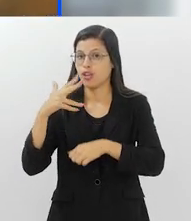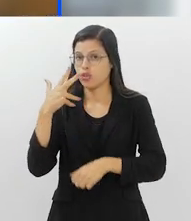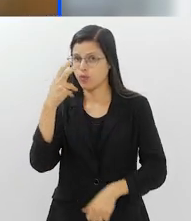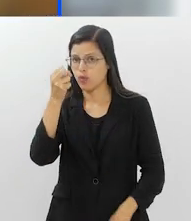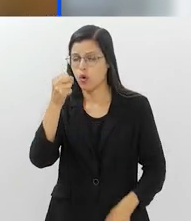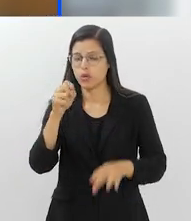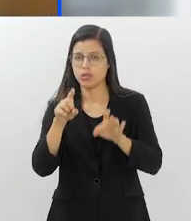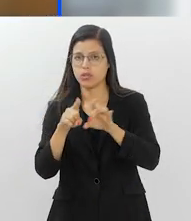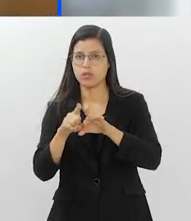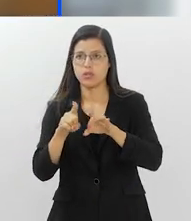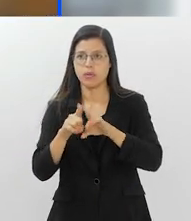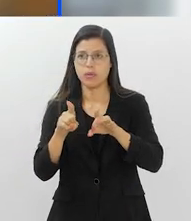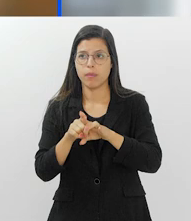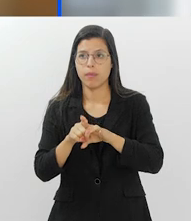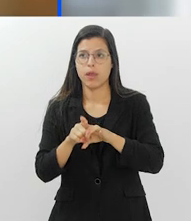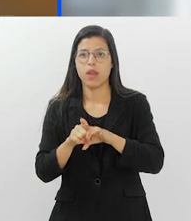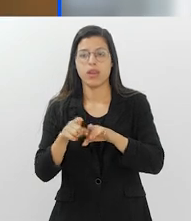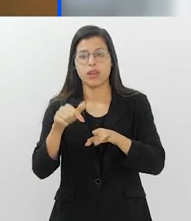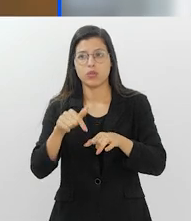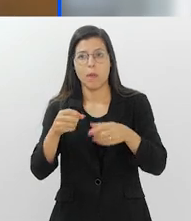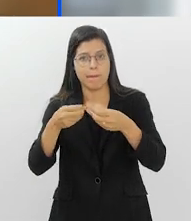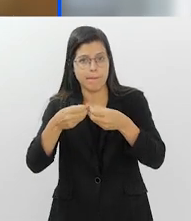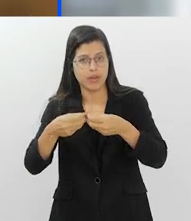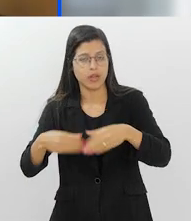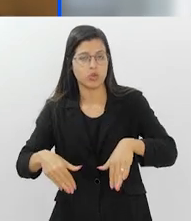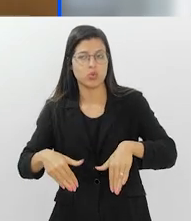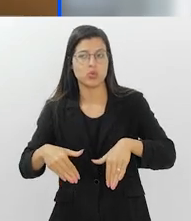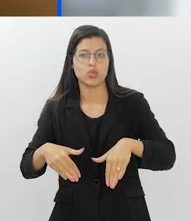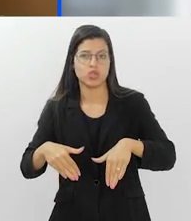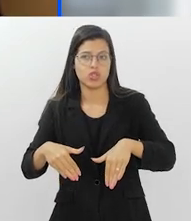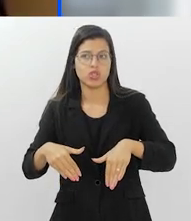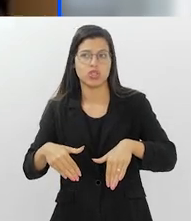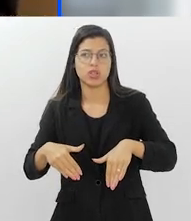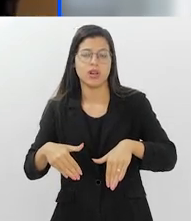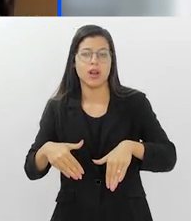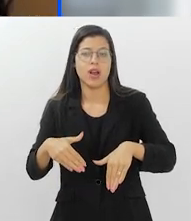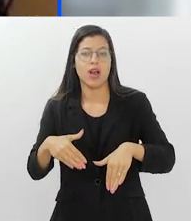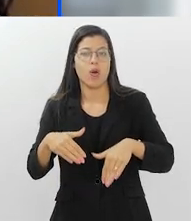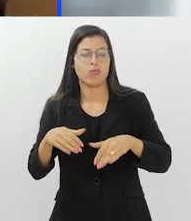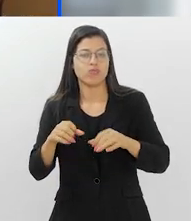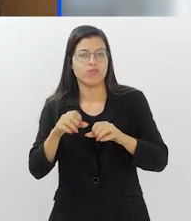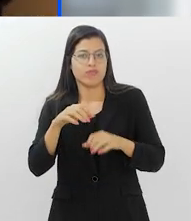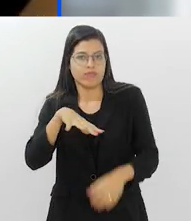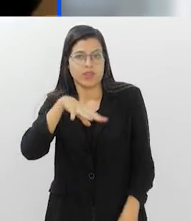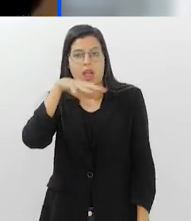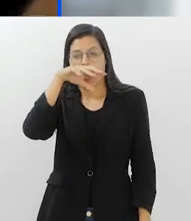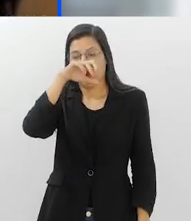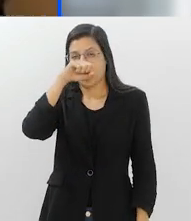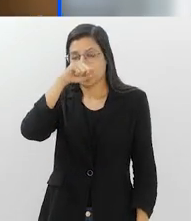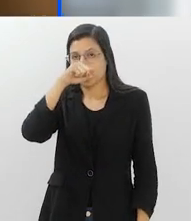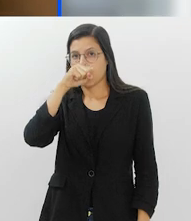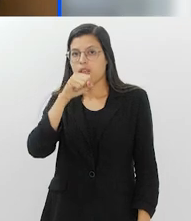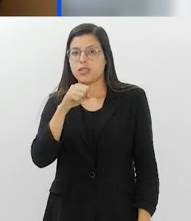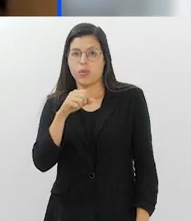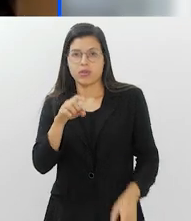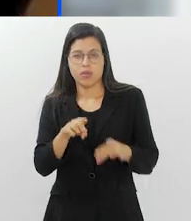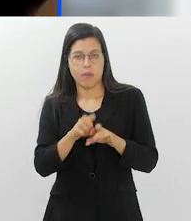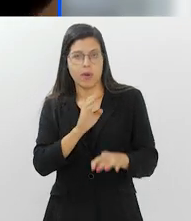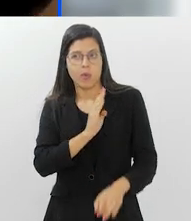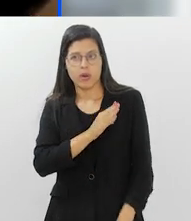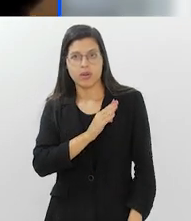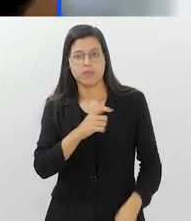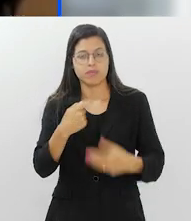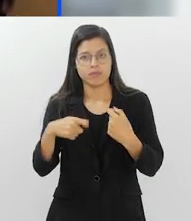isso acaba, então, sobrecarregando o sistema cardiovascular e respiratórios. Então, a gente precisa